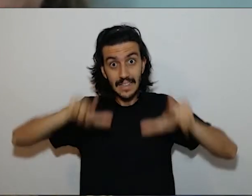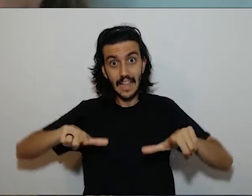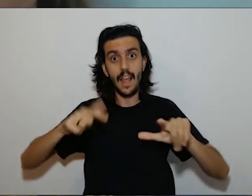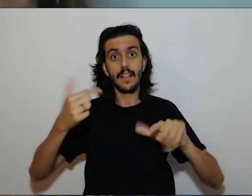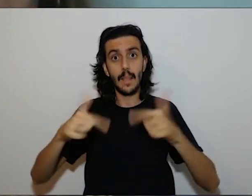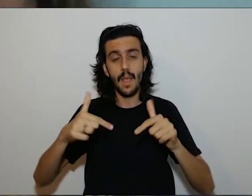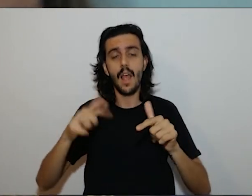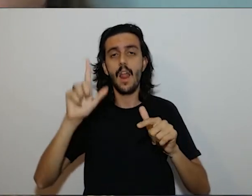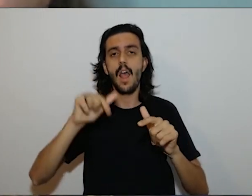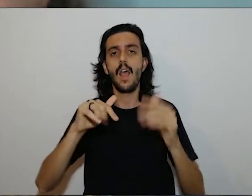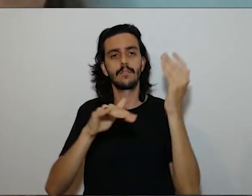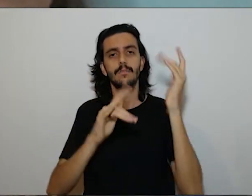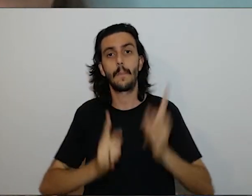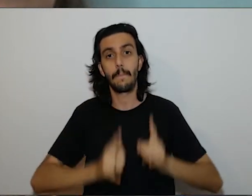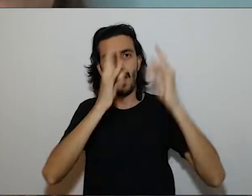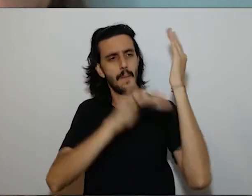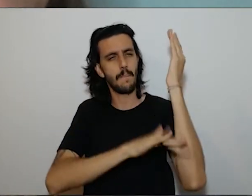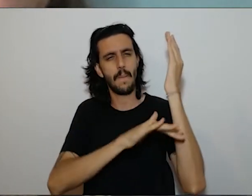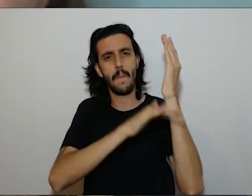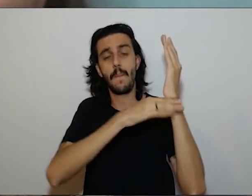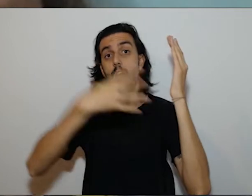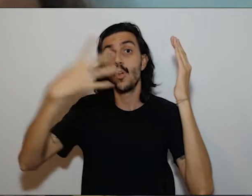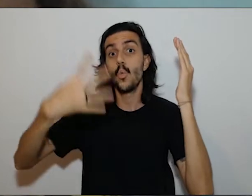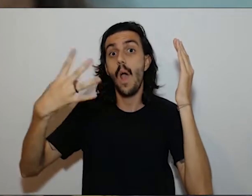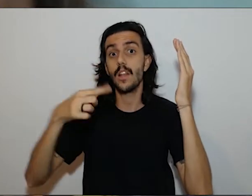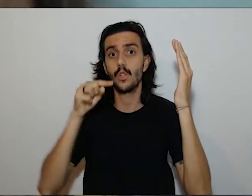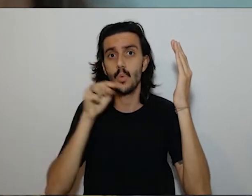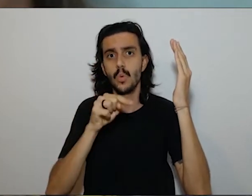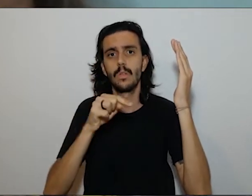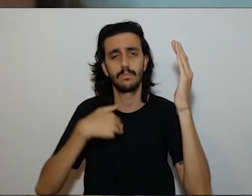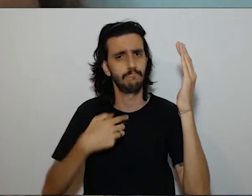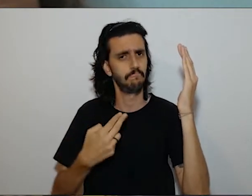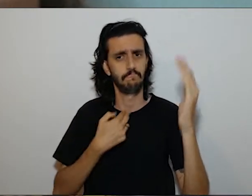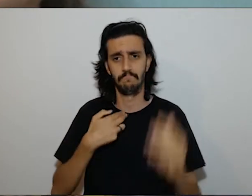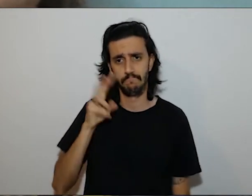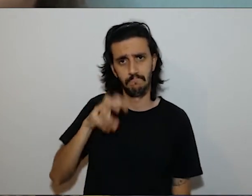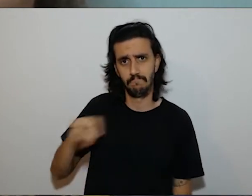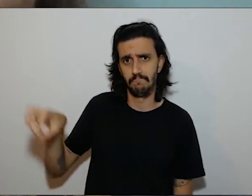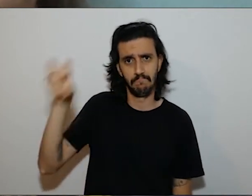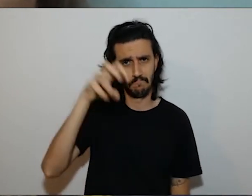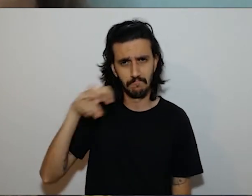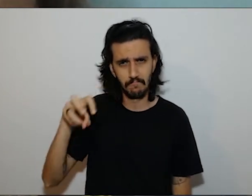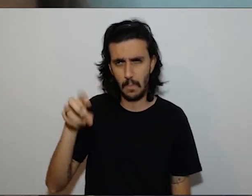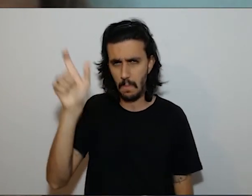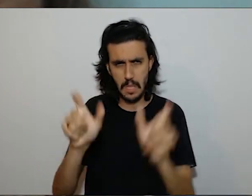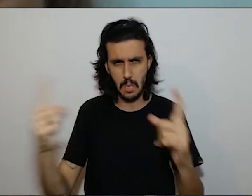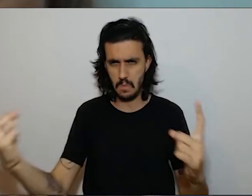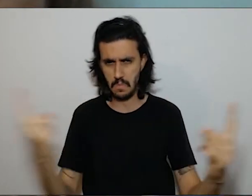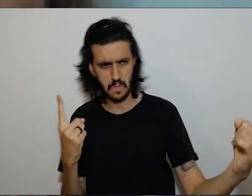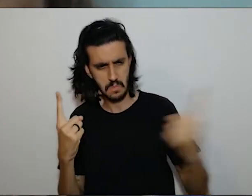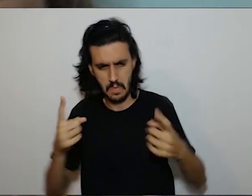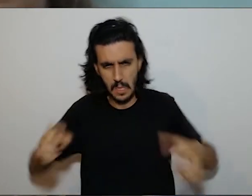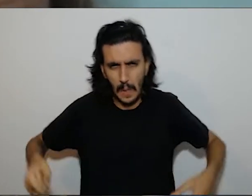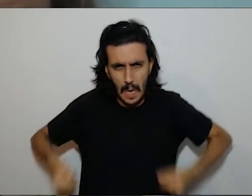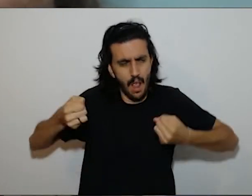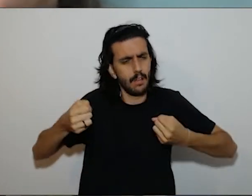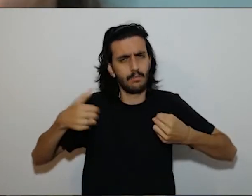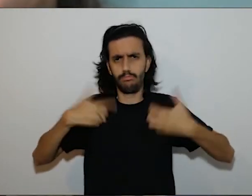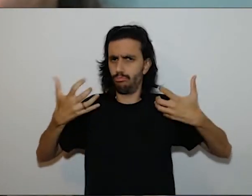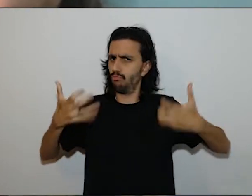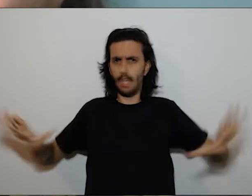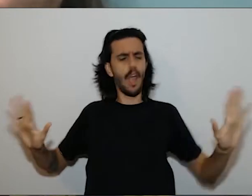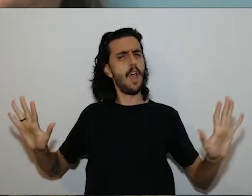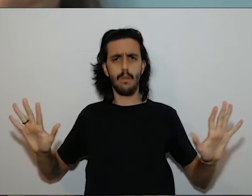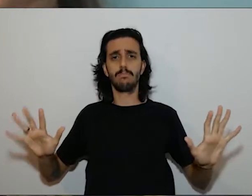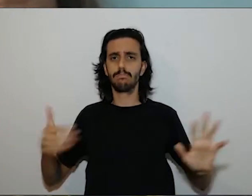como subir carregada não ia ser insistir para todas as instâncias e não consegui